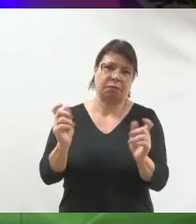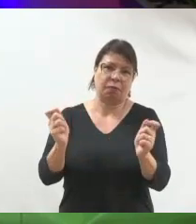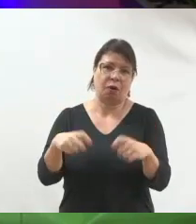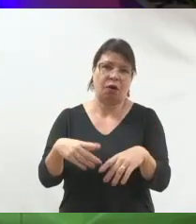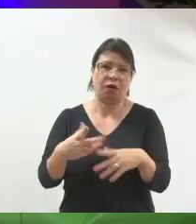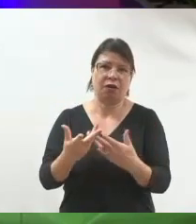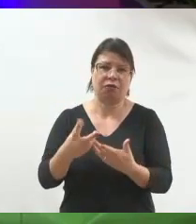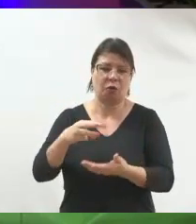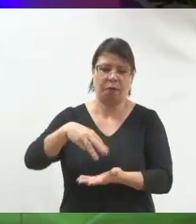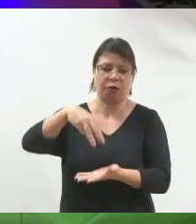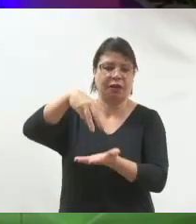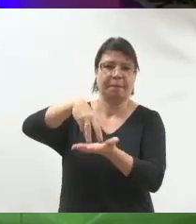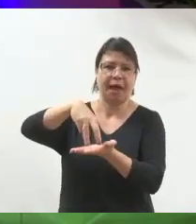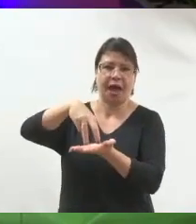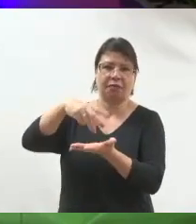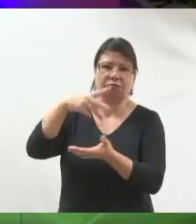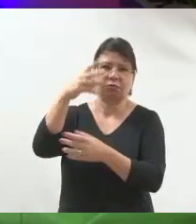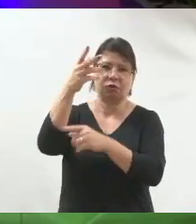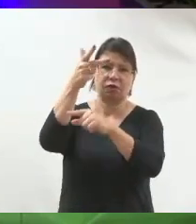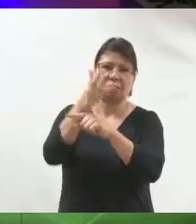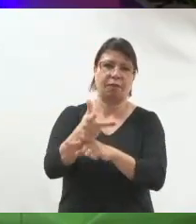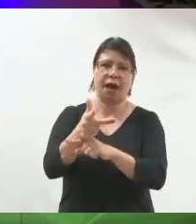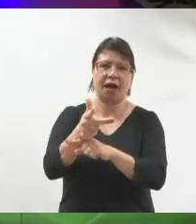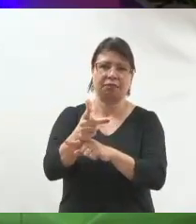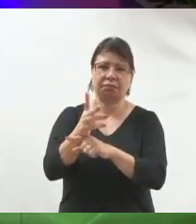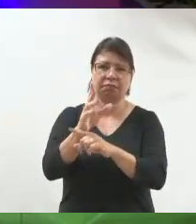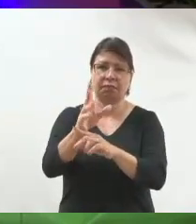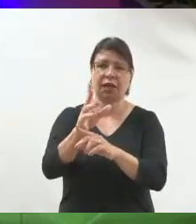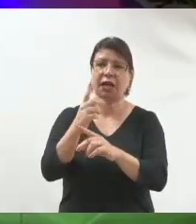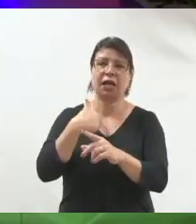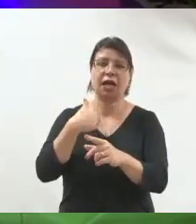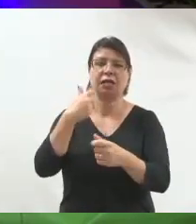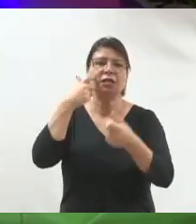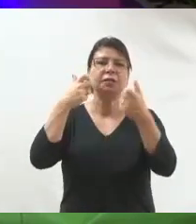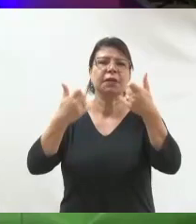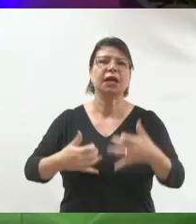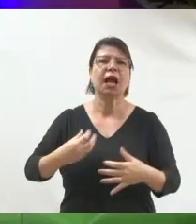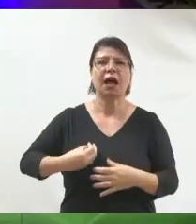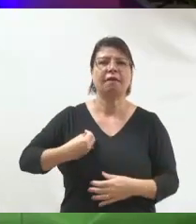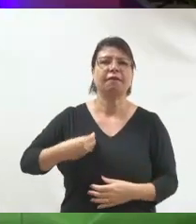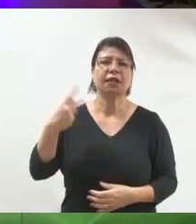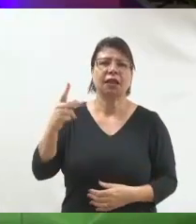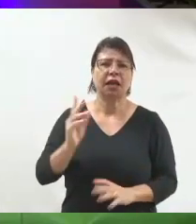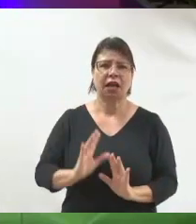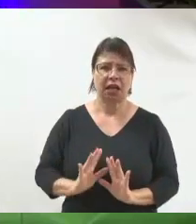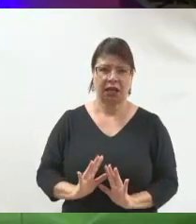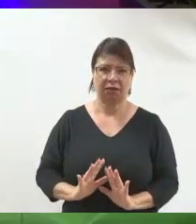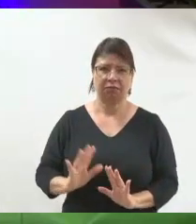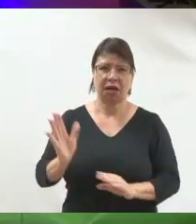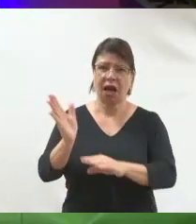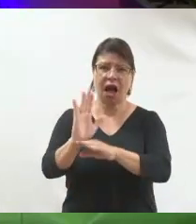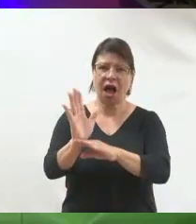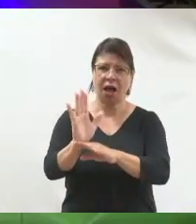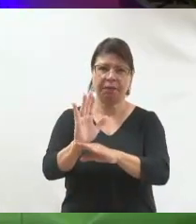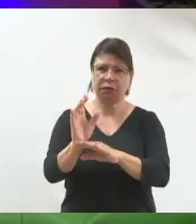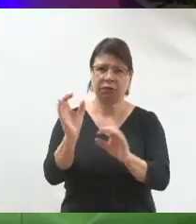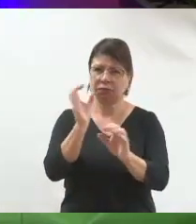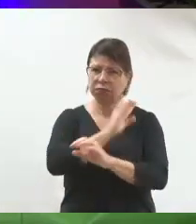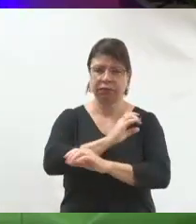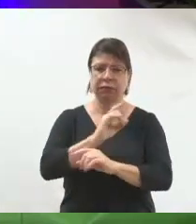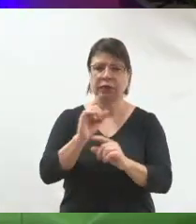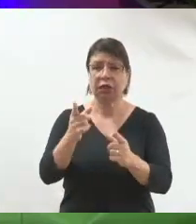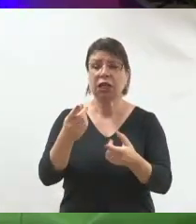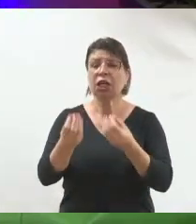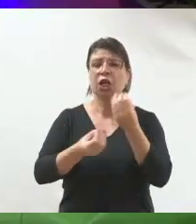comprou um tripé, colocou lá na casa dele e conta a história dele. Então, vou passar aqui rapidinho para vocês verem um vídeo de rede social dele. e